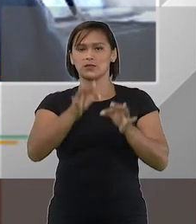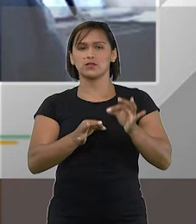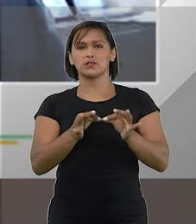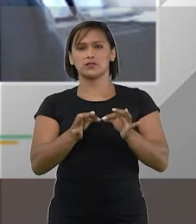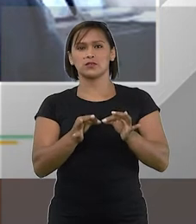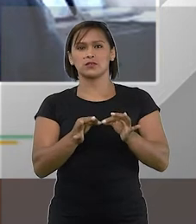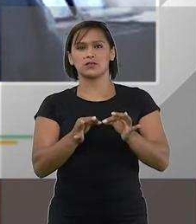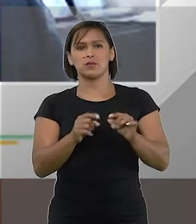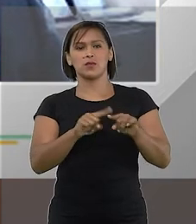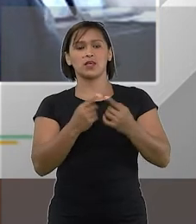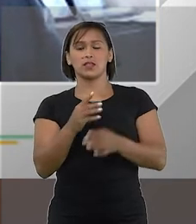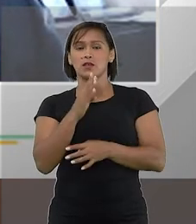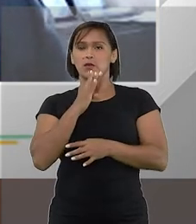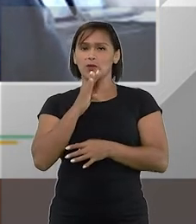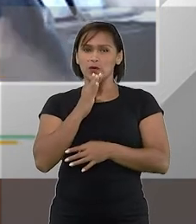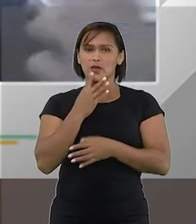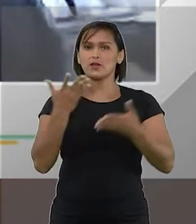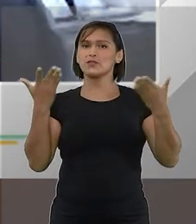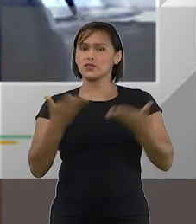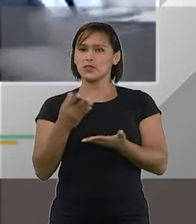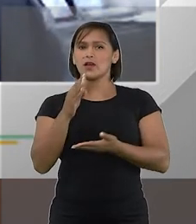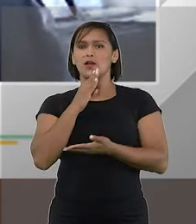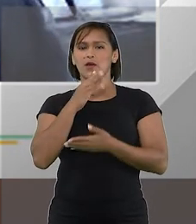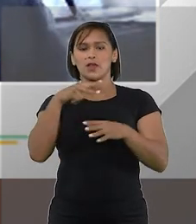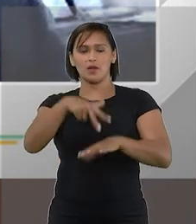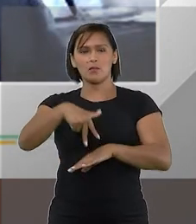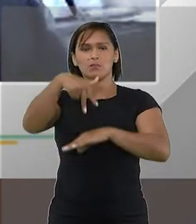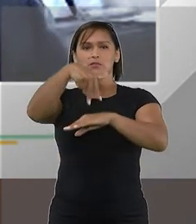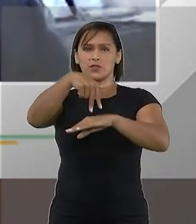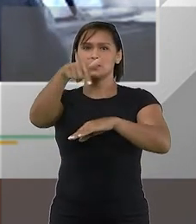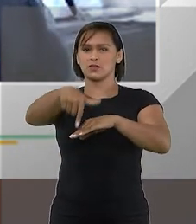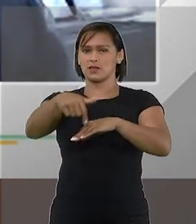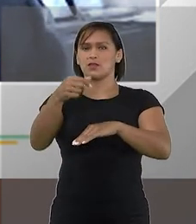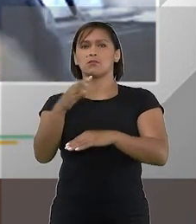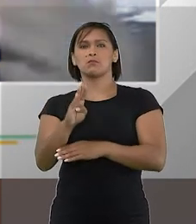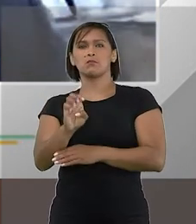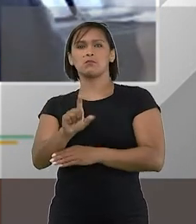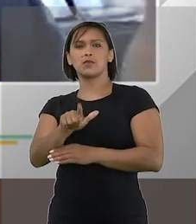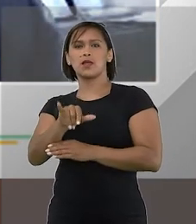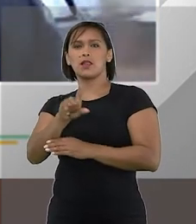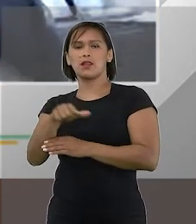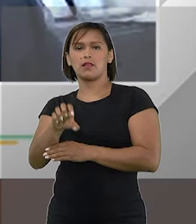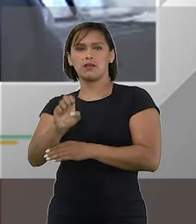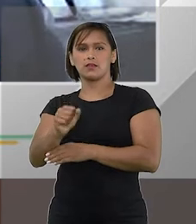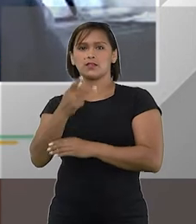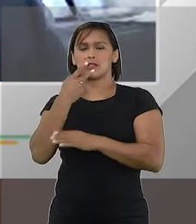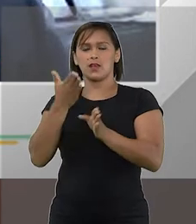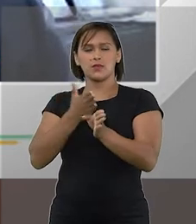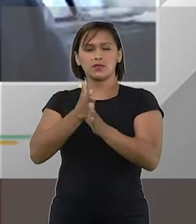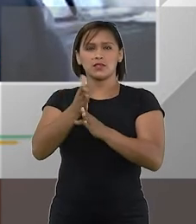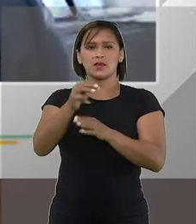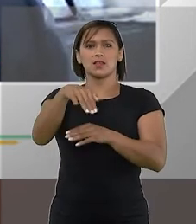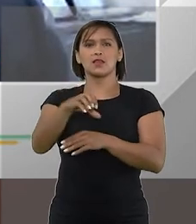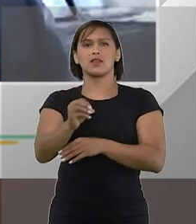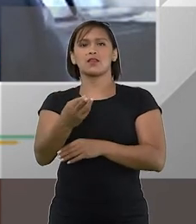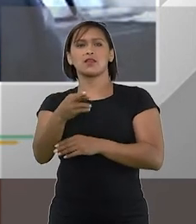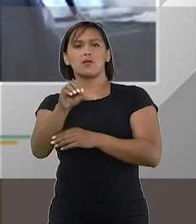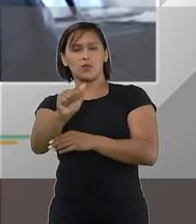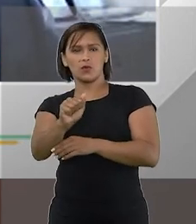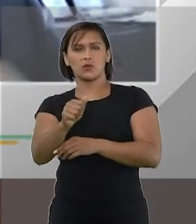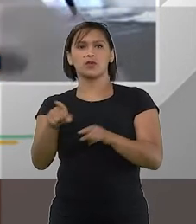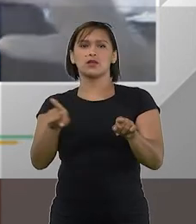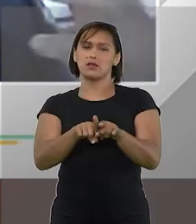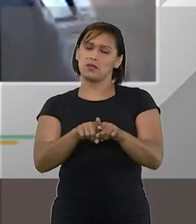e conheço já conhecia o posicionamento do ministro Belize ao qual se alinha o ministro Moura